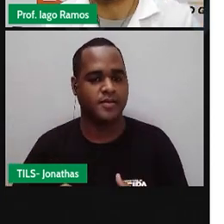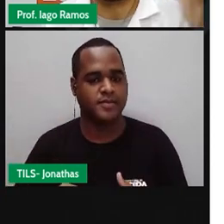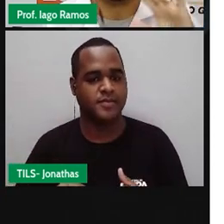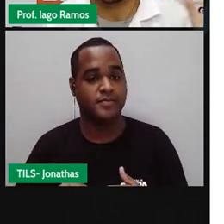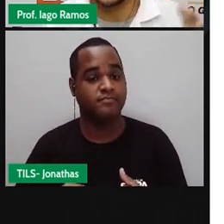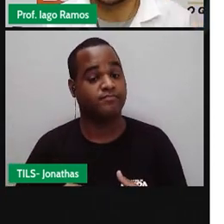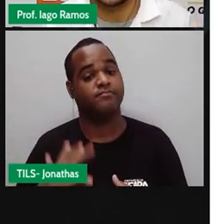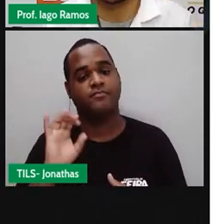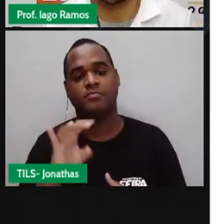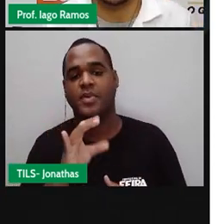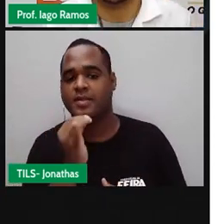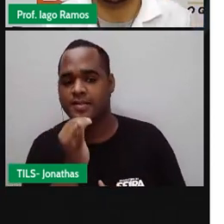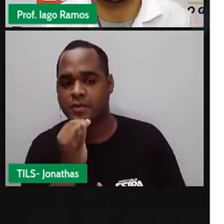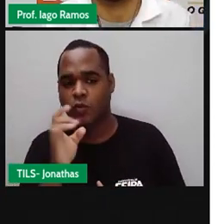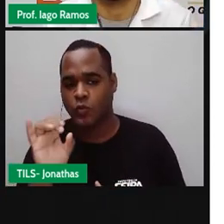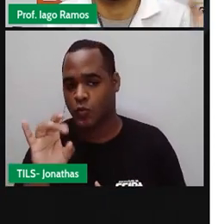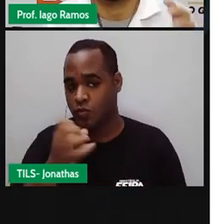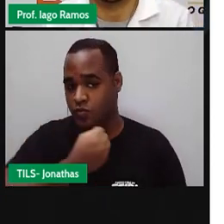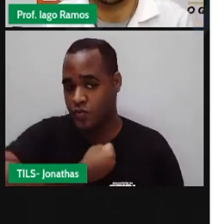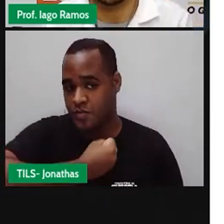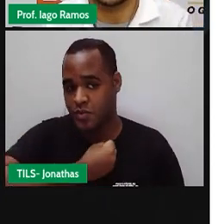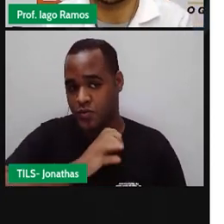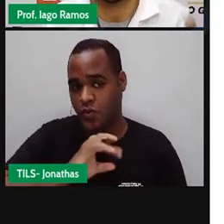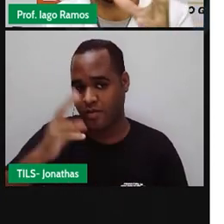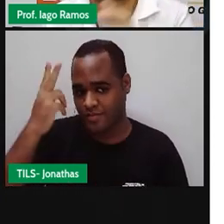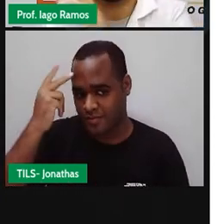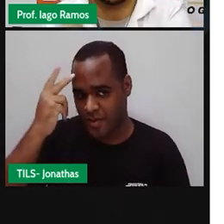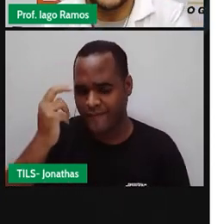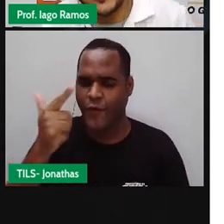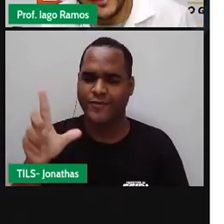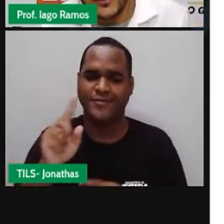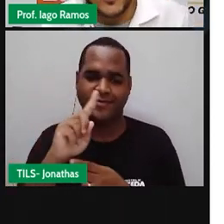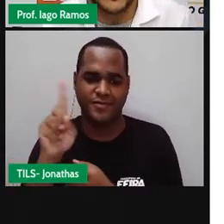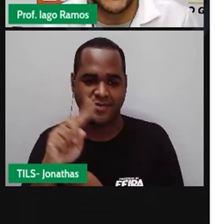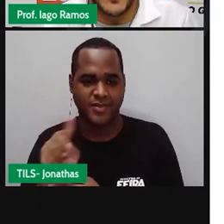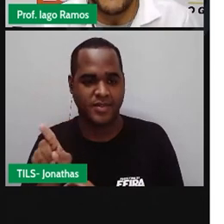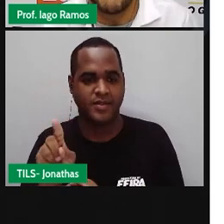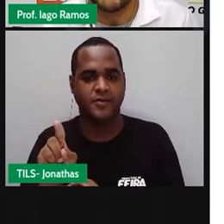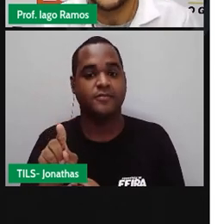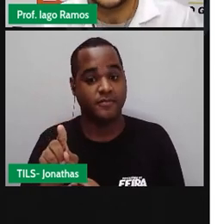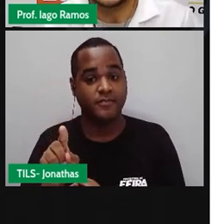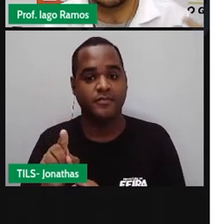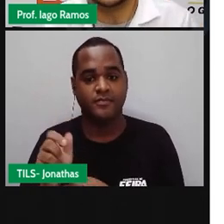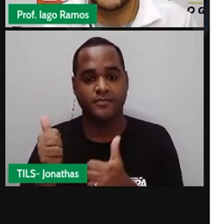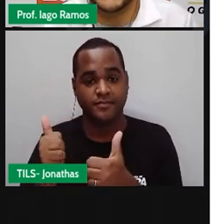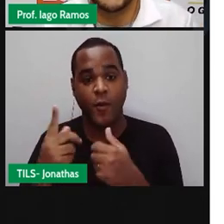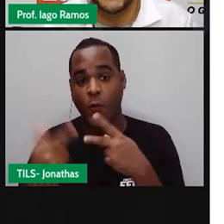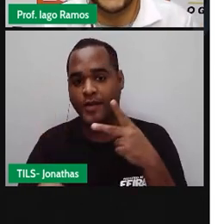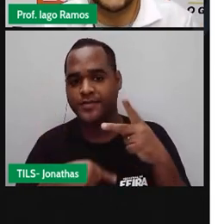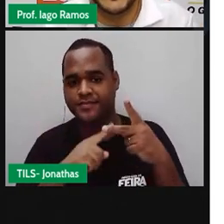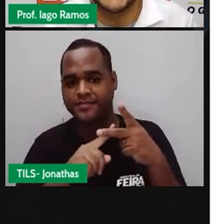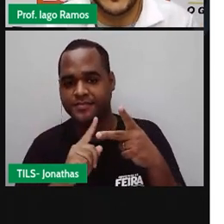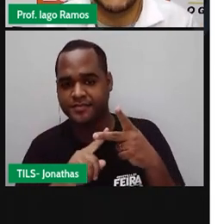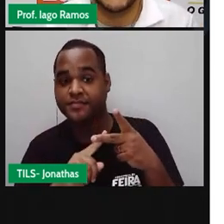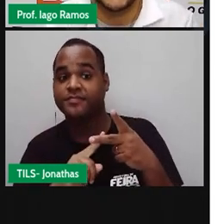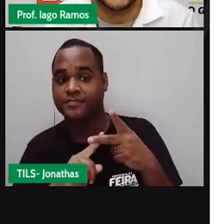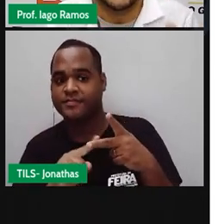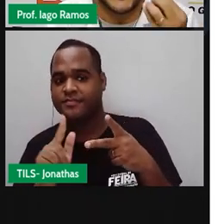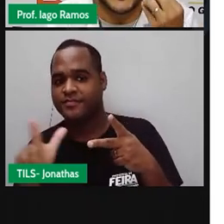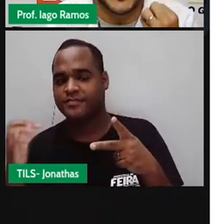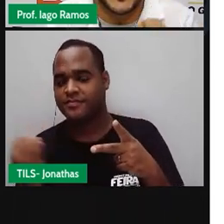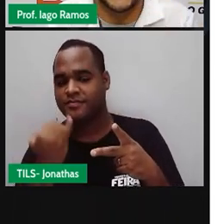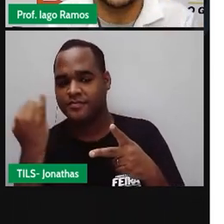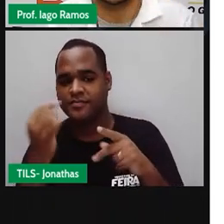Só que não só tem os números naturais. A gente conheceu hoje os números inteiros. Tá? E a outra coisa importante para essa aula